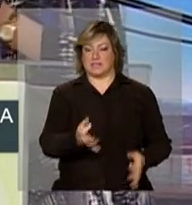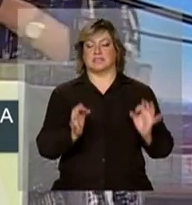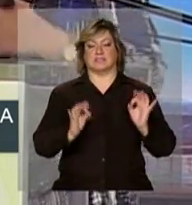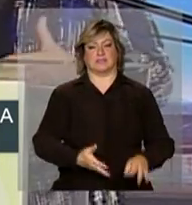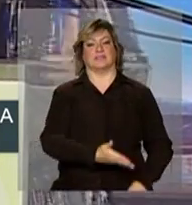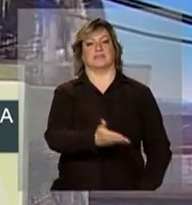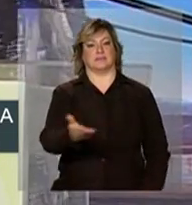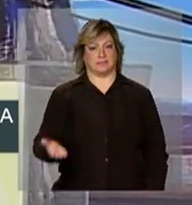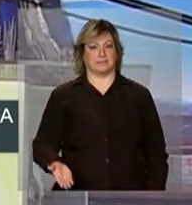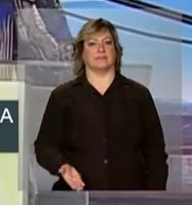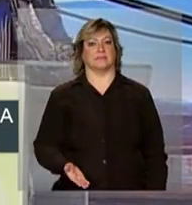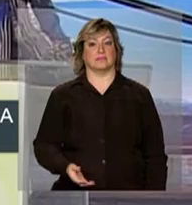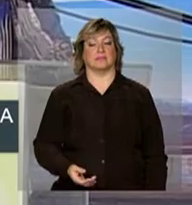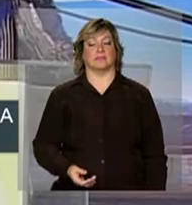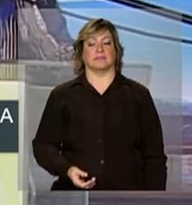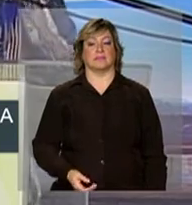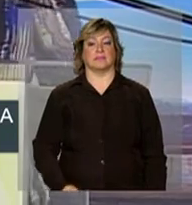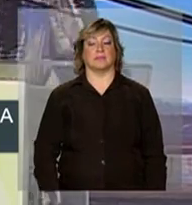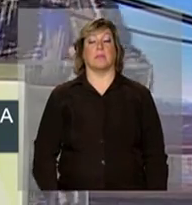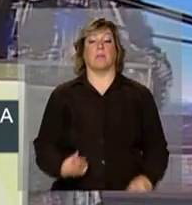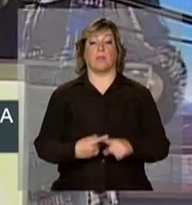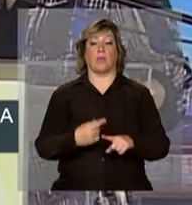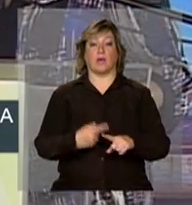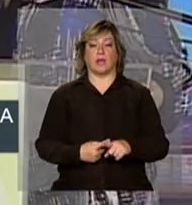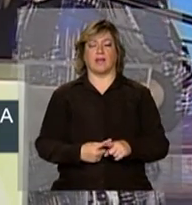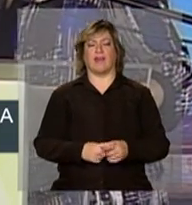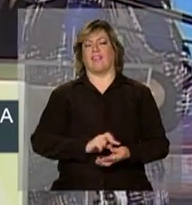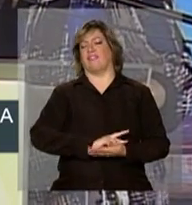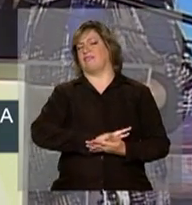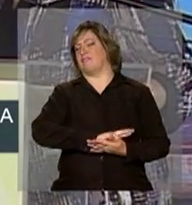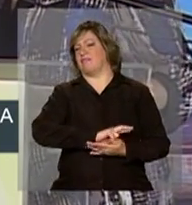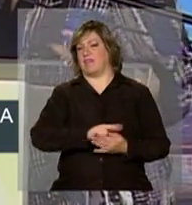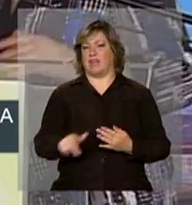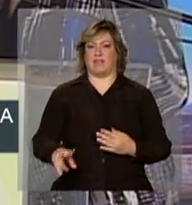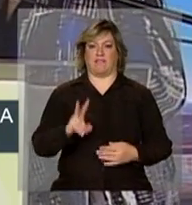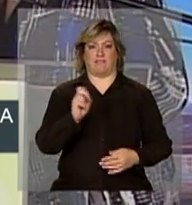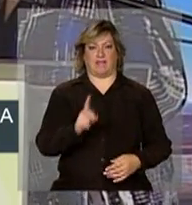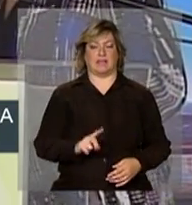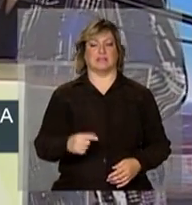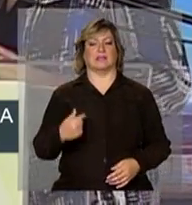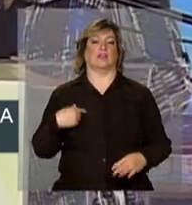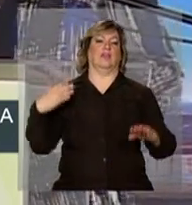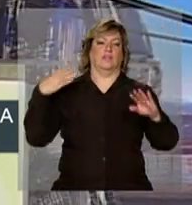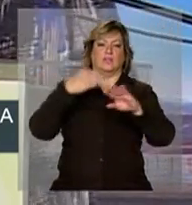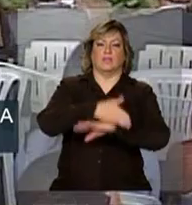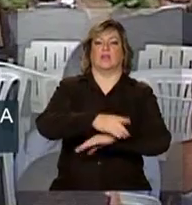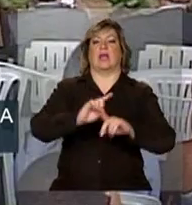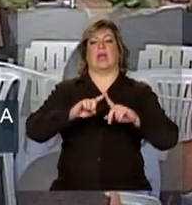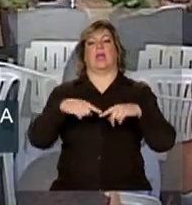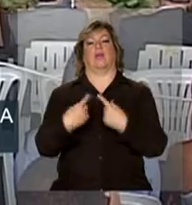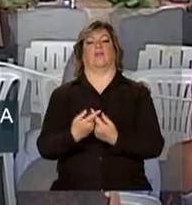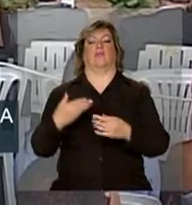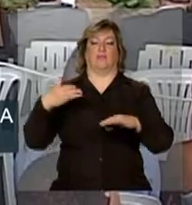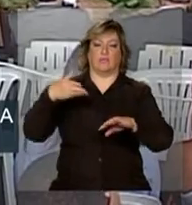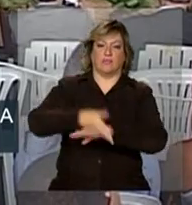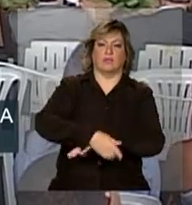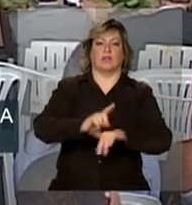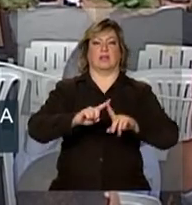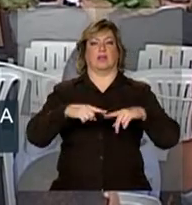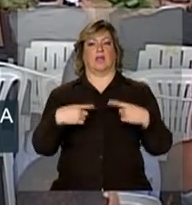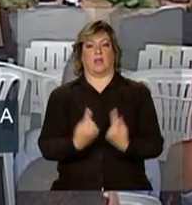Eu sou testemunha porque foram várias vezes que eu participei de reuniões em que,